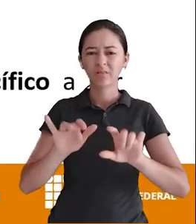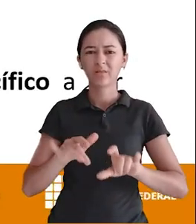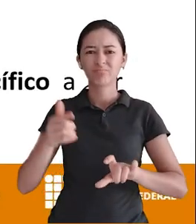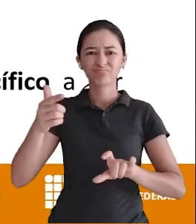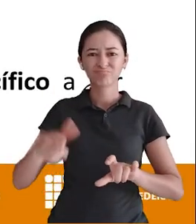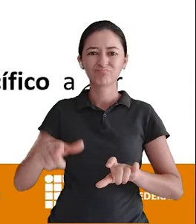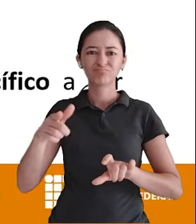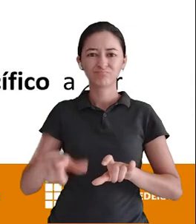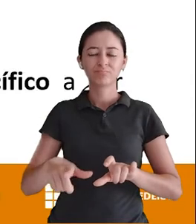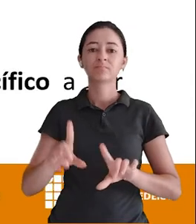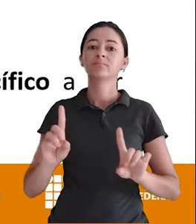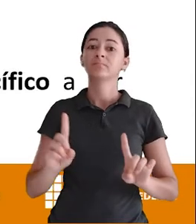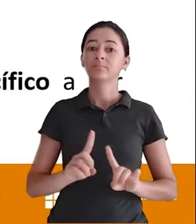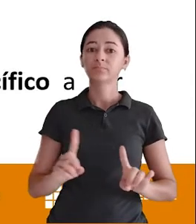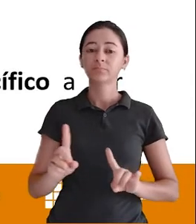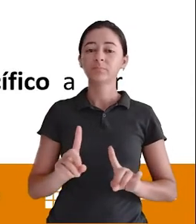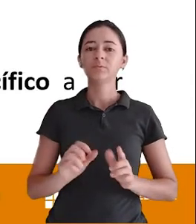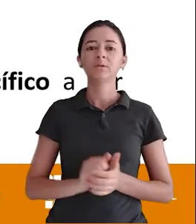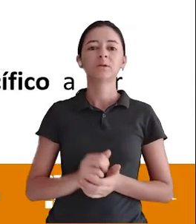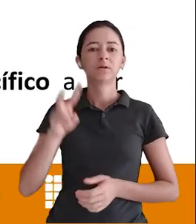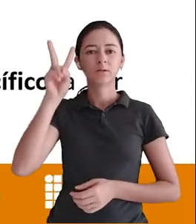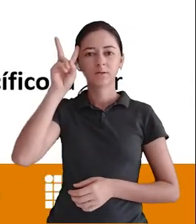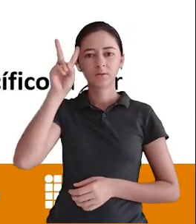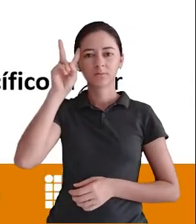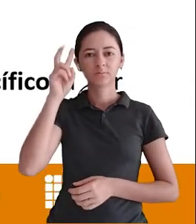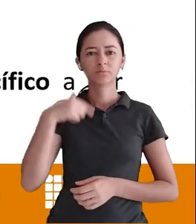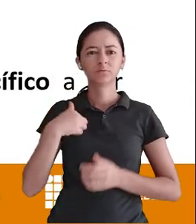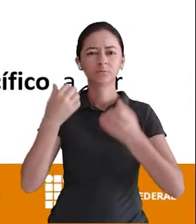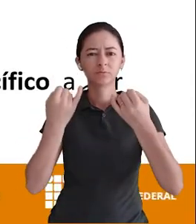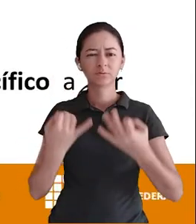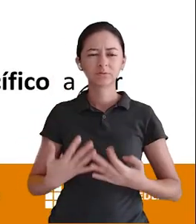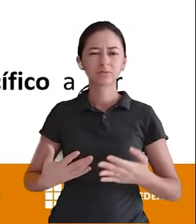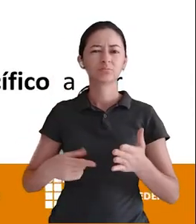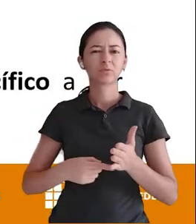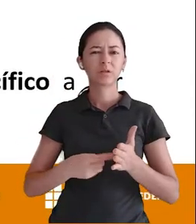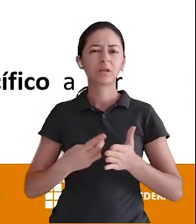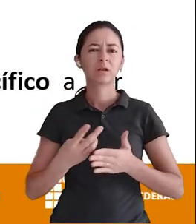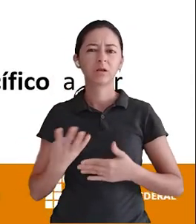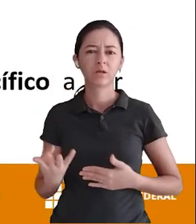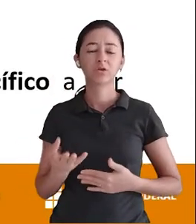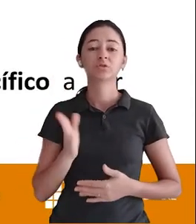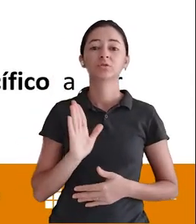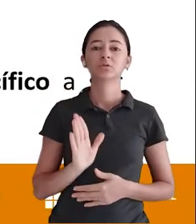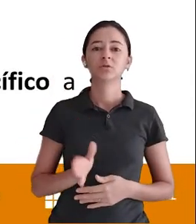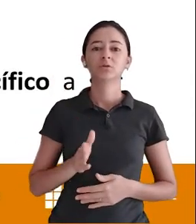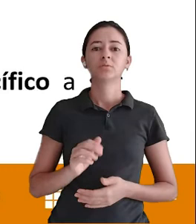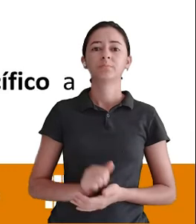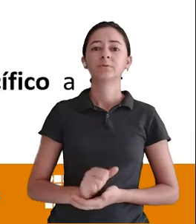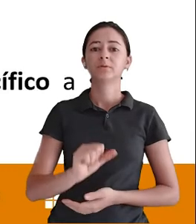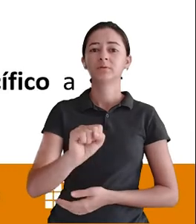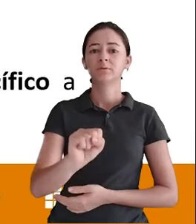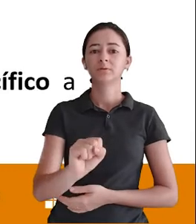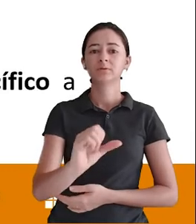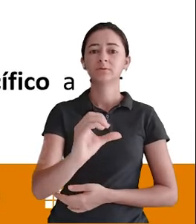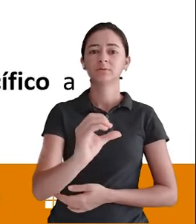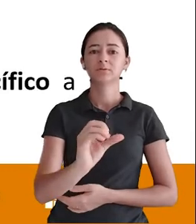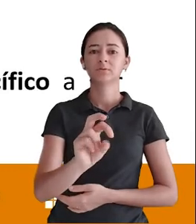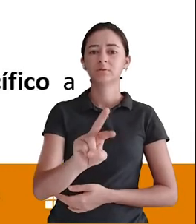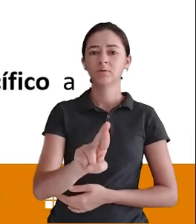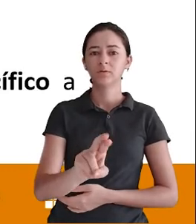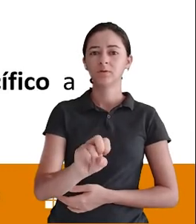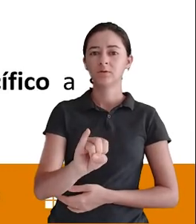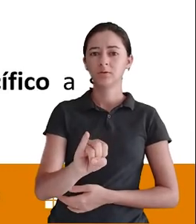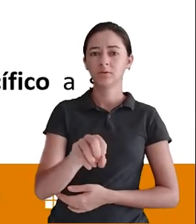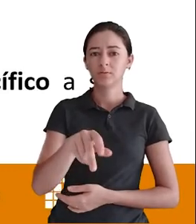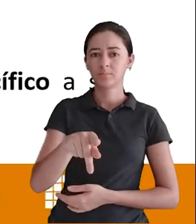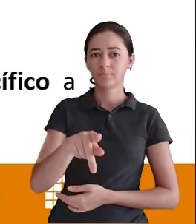O script com create table Lembra que eu falei várias e várias vezes até aqui O script não é O